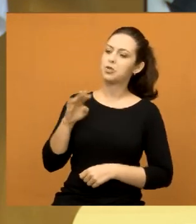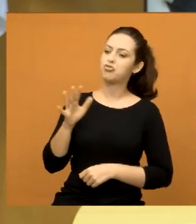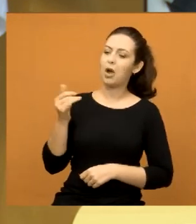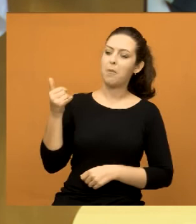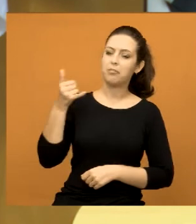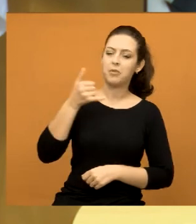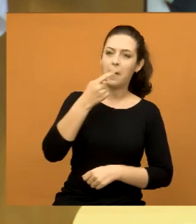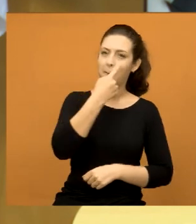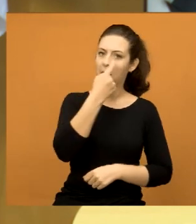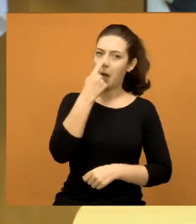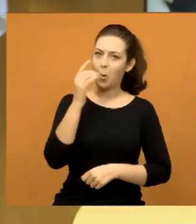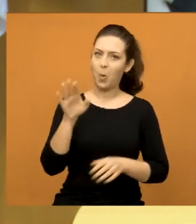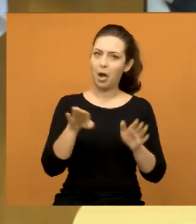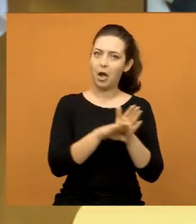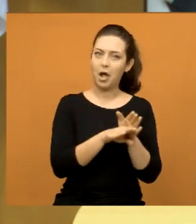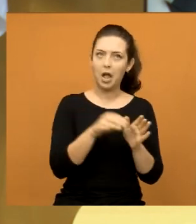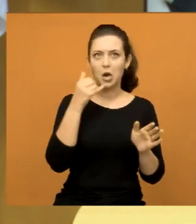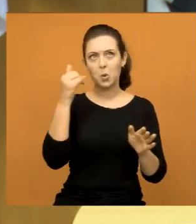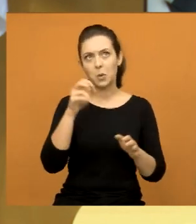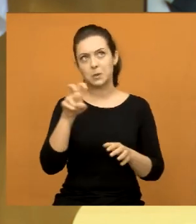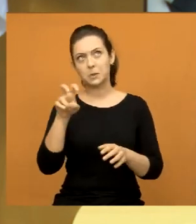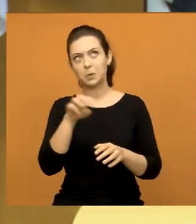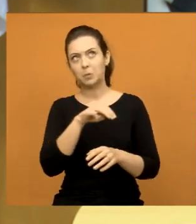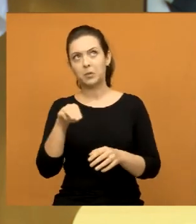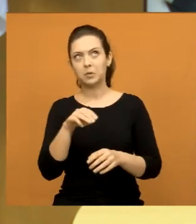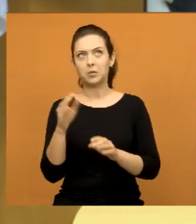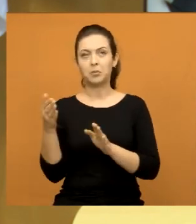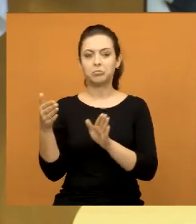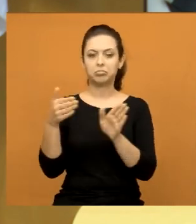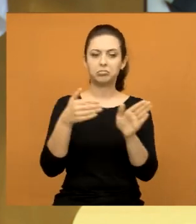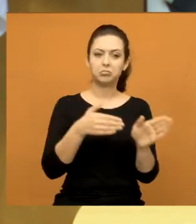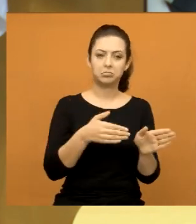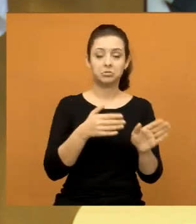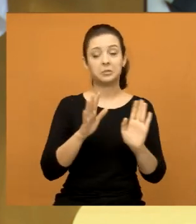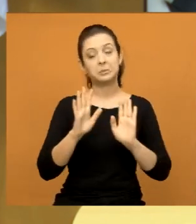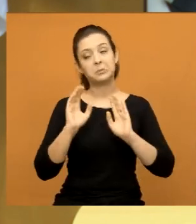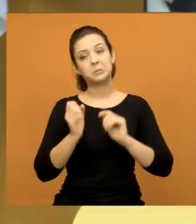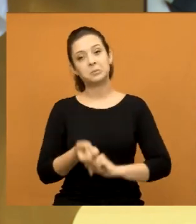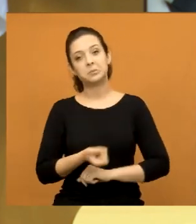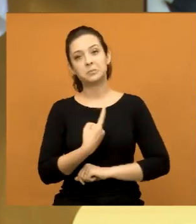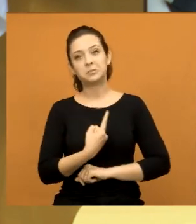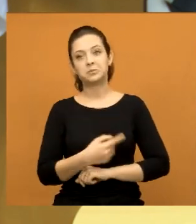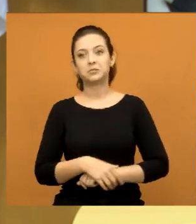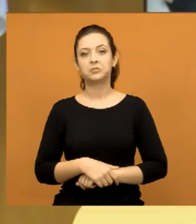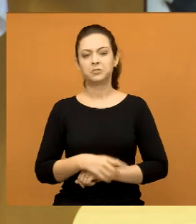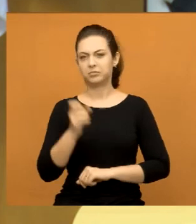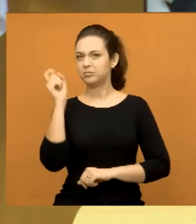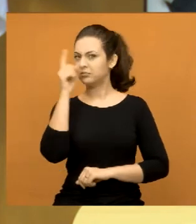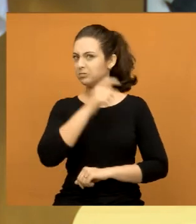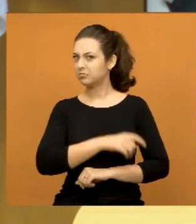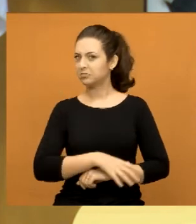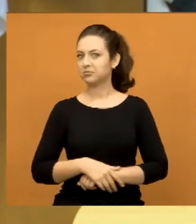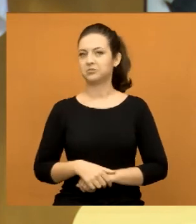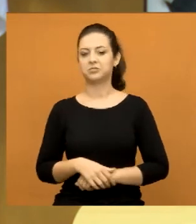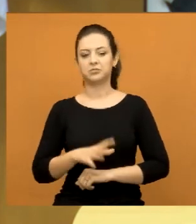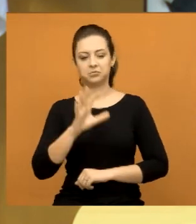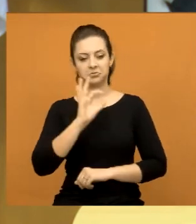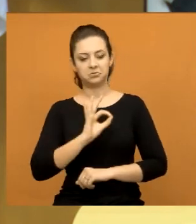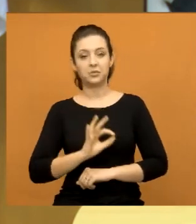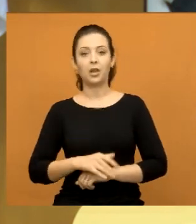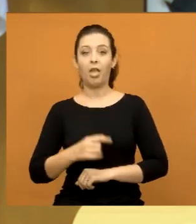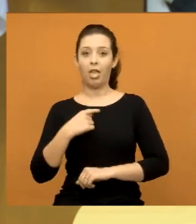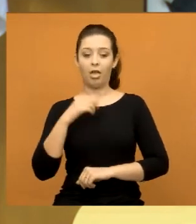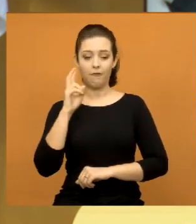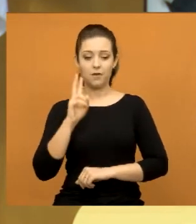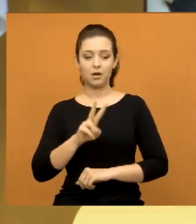era para estar no parque-meandua. Aí liguei de novo, faz 5, então seria duas. Fica difícil, falei, ao vereador